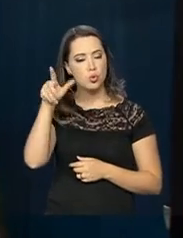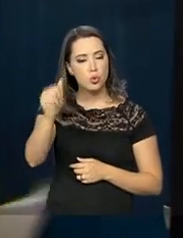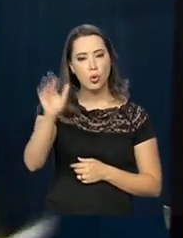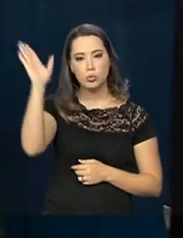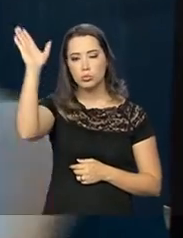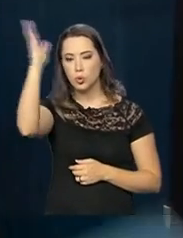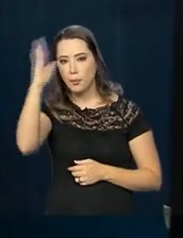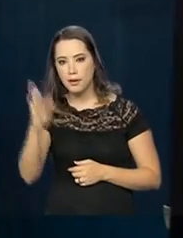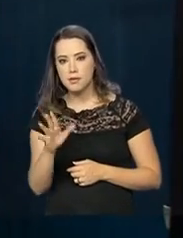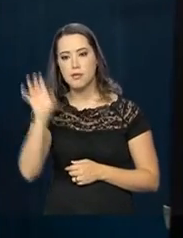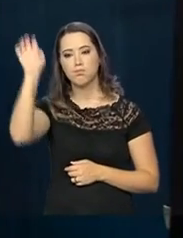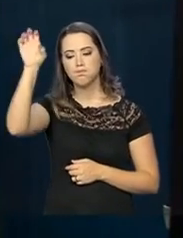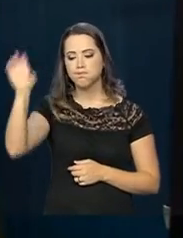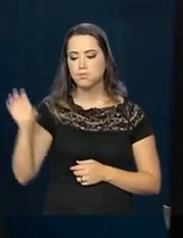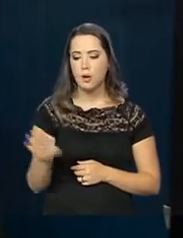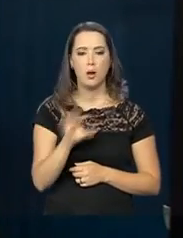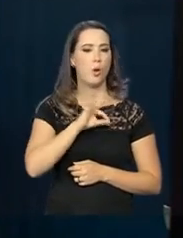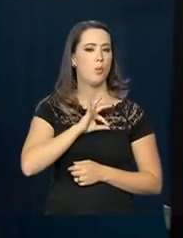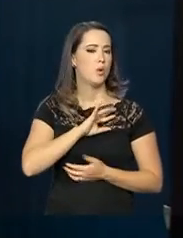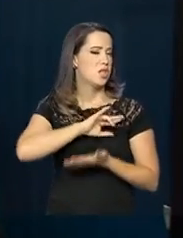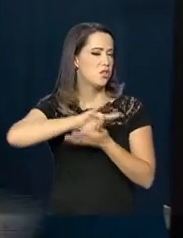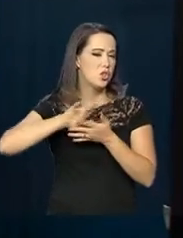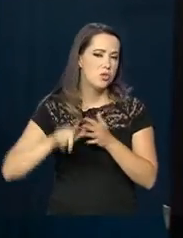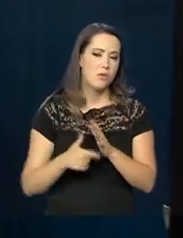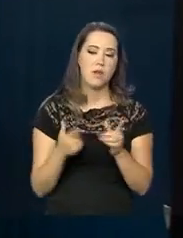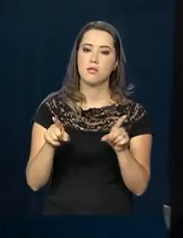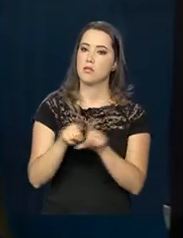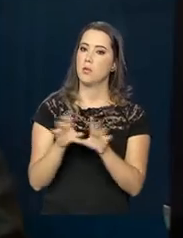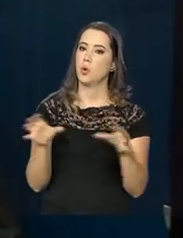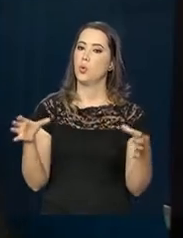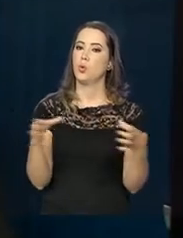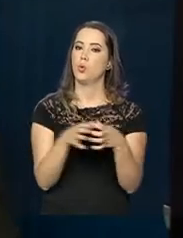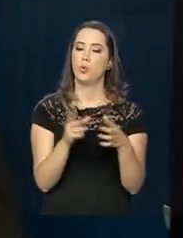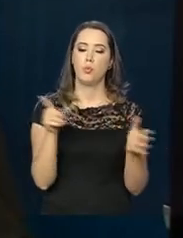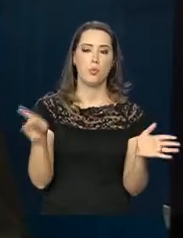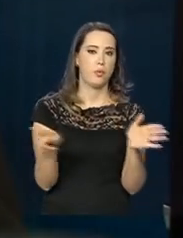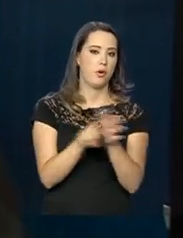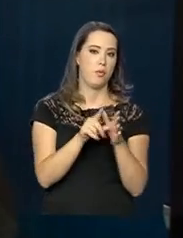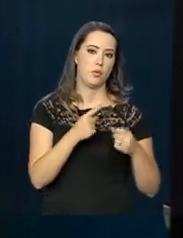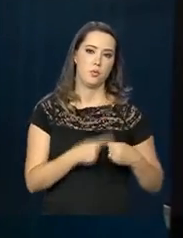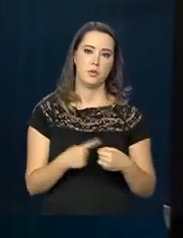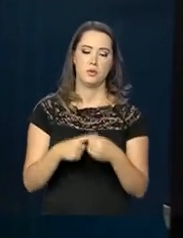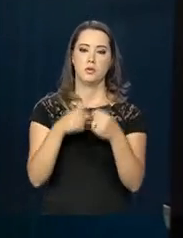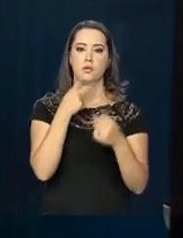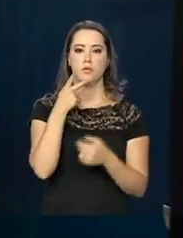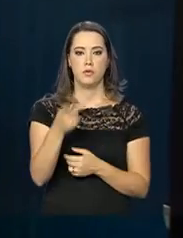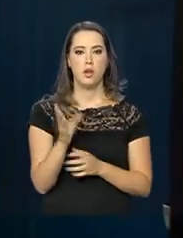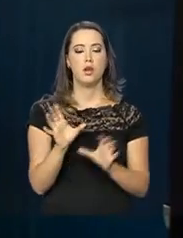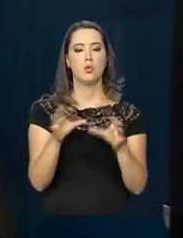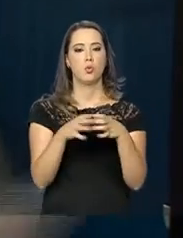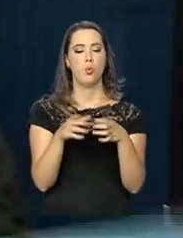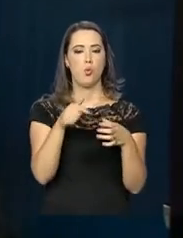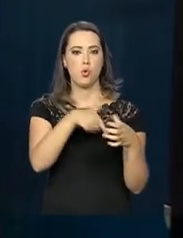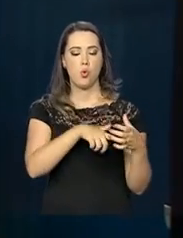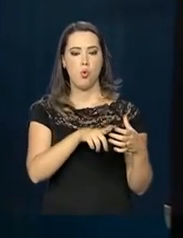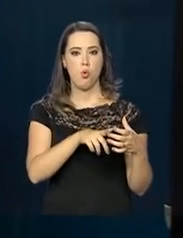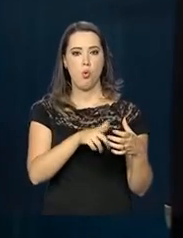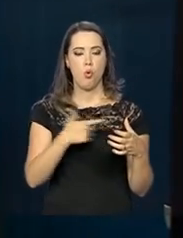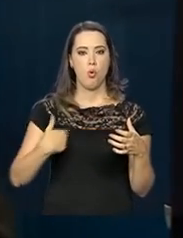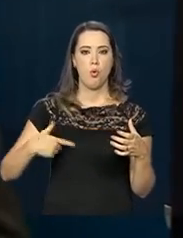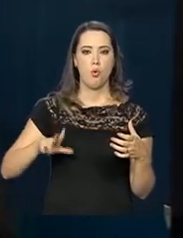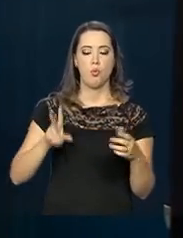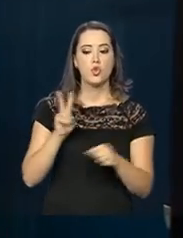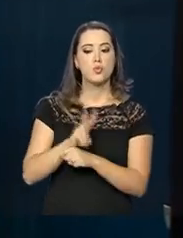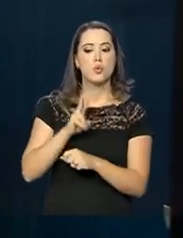Federal, Polícias Civis, Polícias Militares, além de órgãos também municipais. Aí eu destaco a Guarda Municipal, também os corpos de